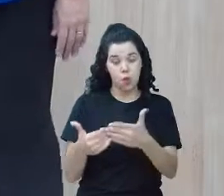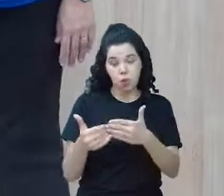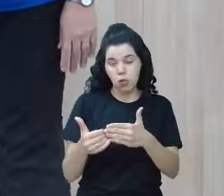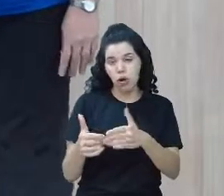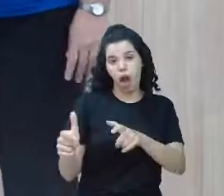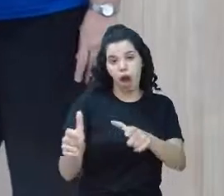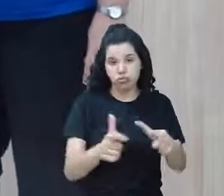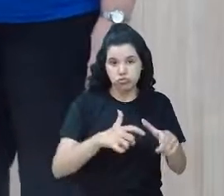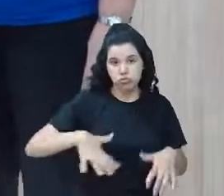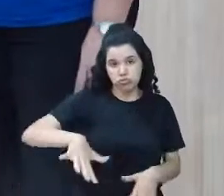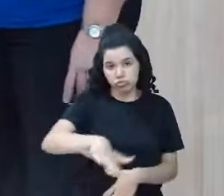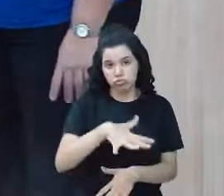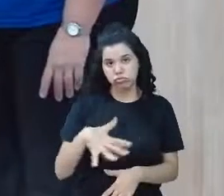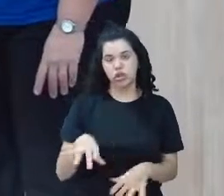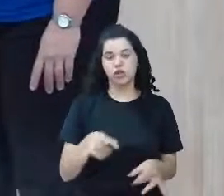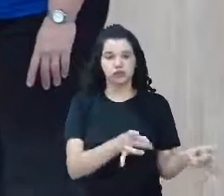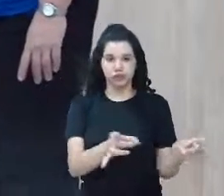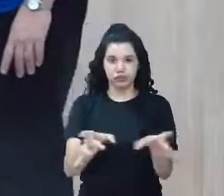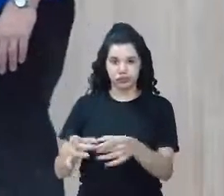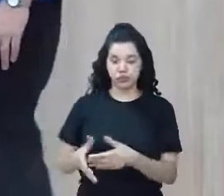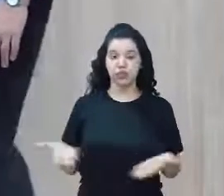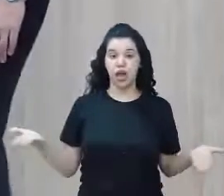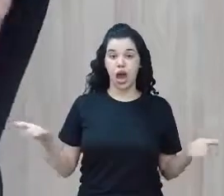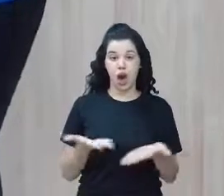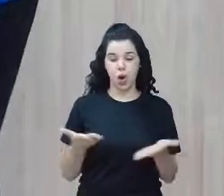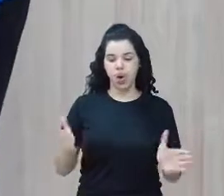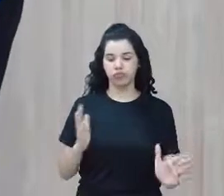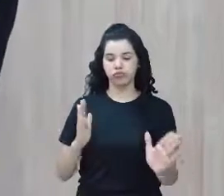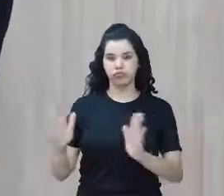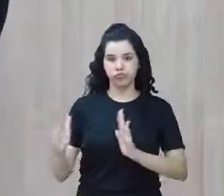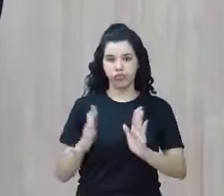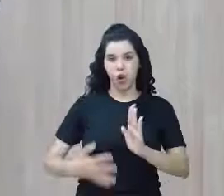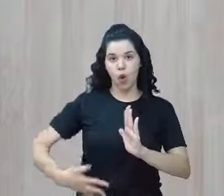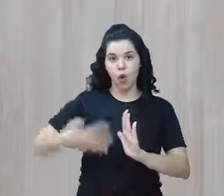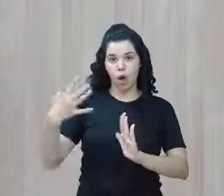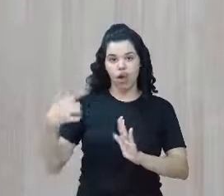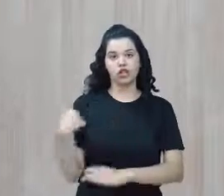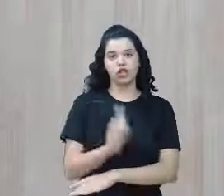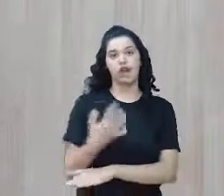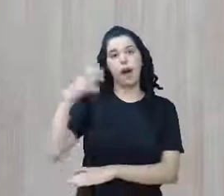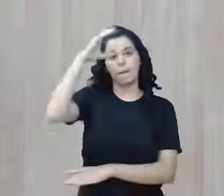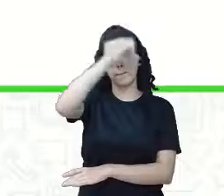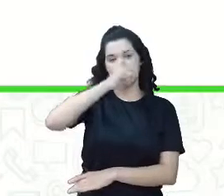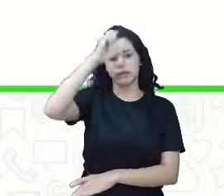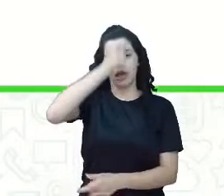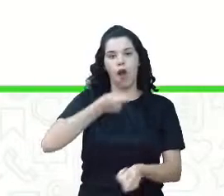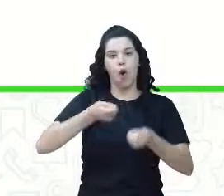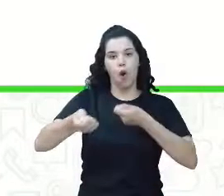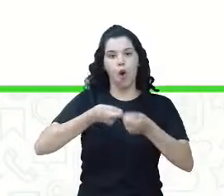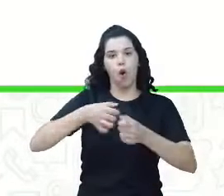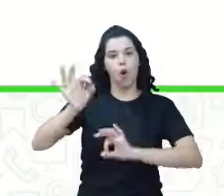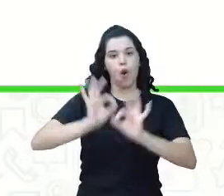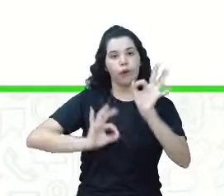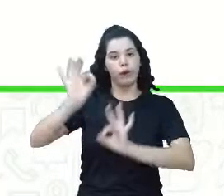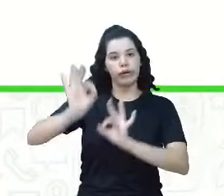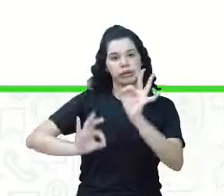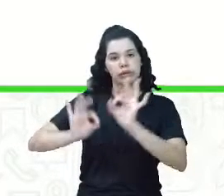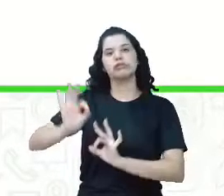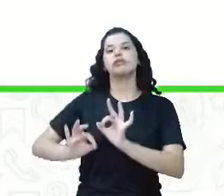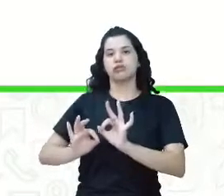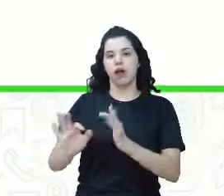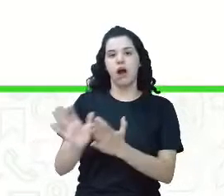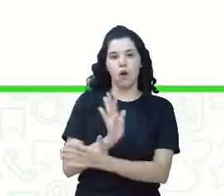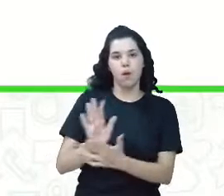comercial. E agora, no nosso módulo 4, nós vamos gerir materiais e arquivos.